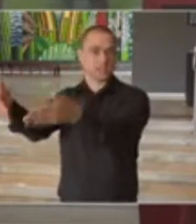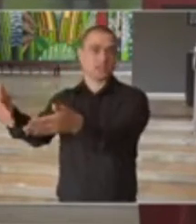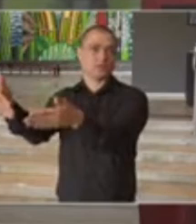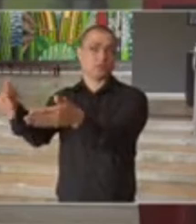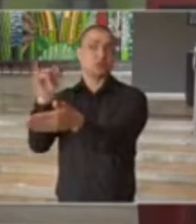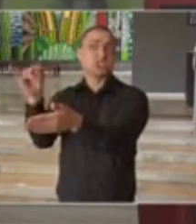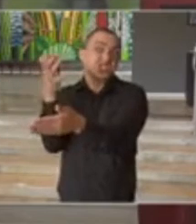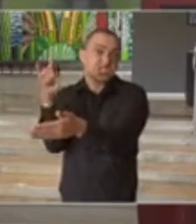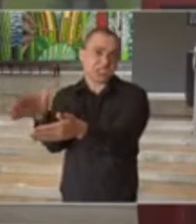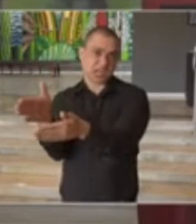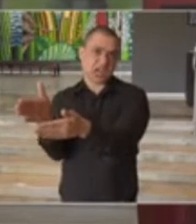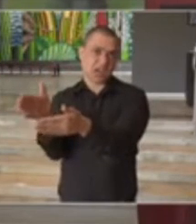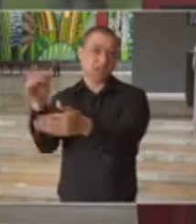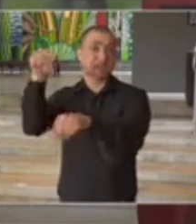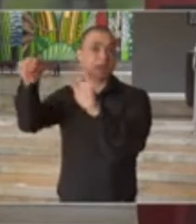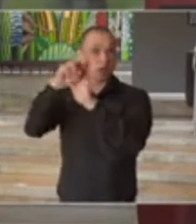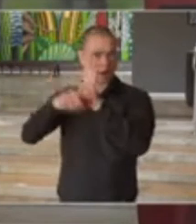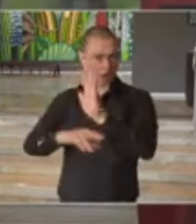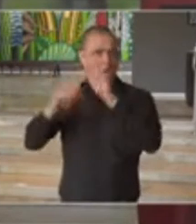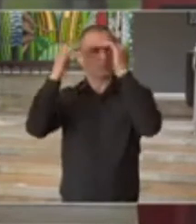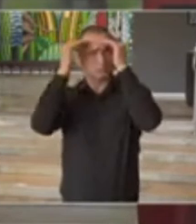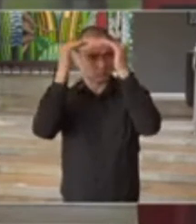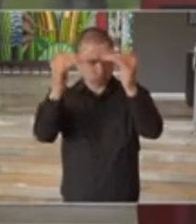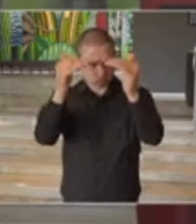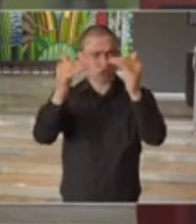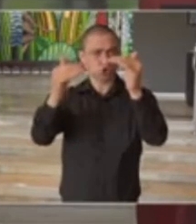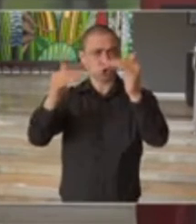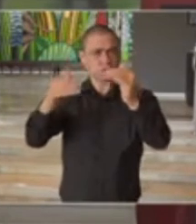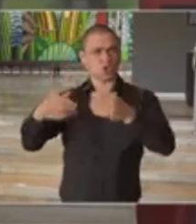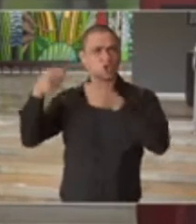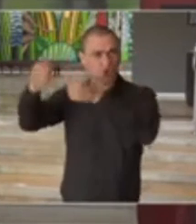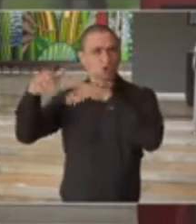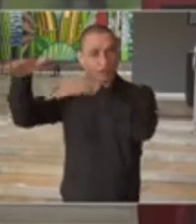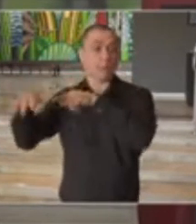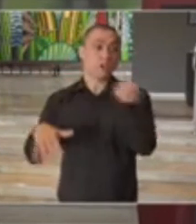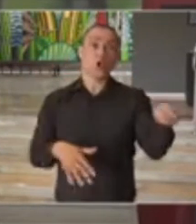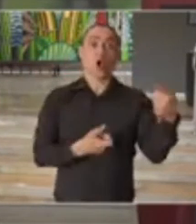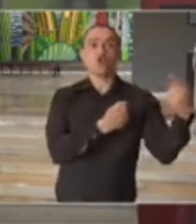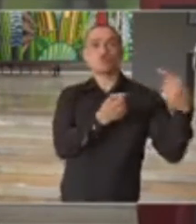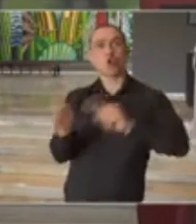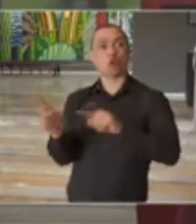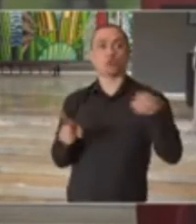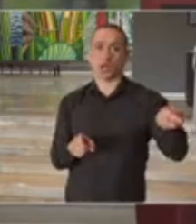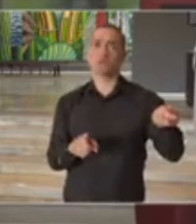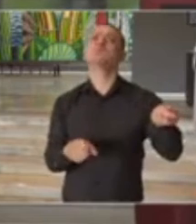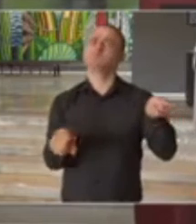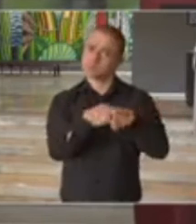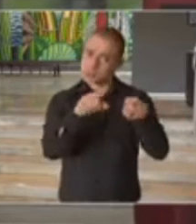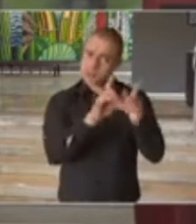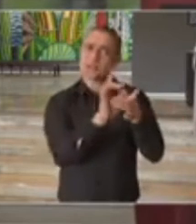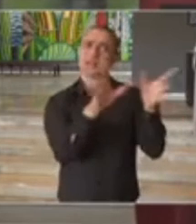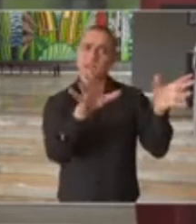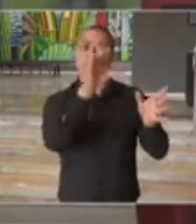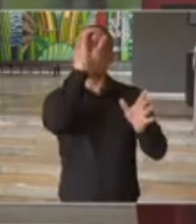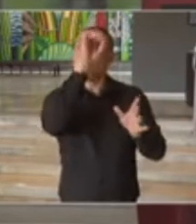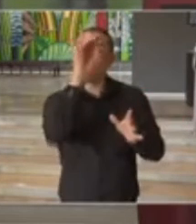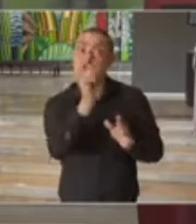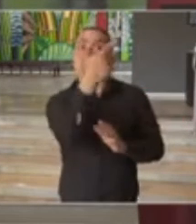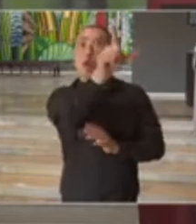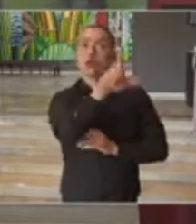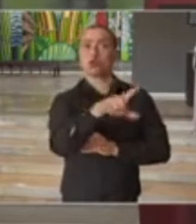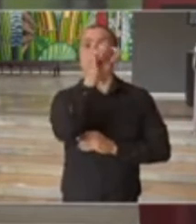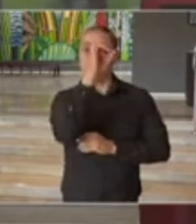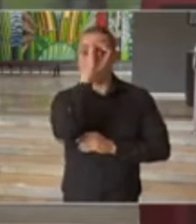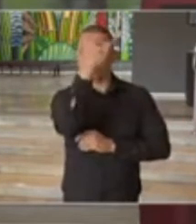desejarem, dentro do princípio de respeito a manifestações. E os que são contra, que escolham também um dia e um outro horário.